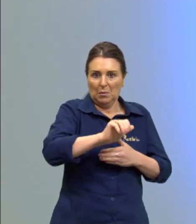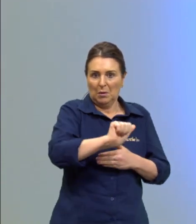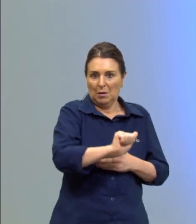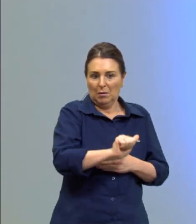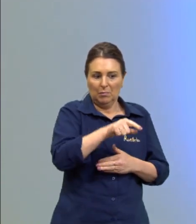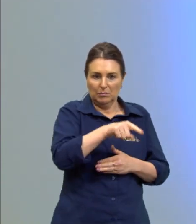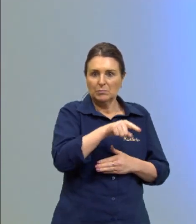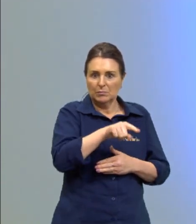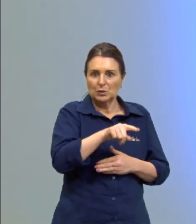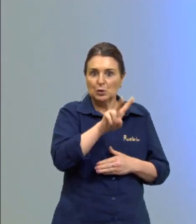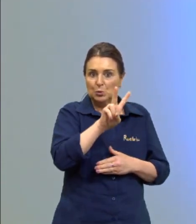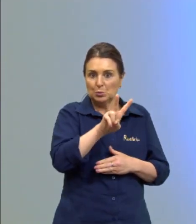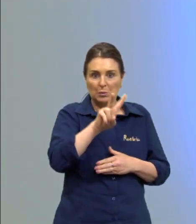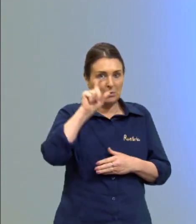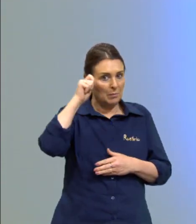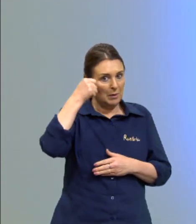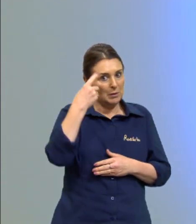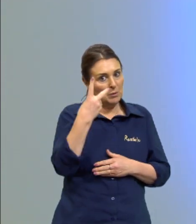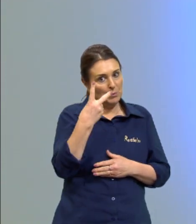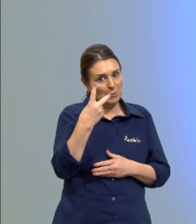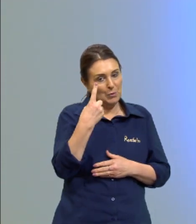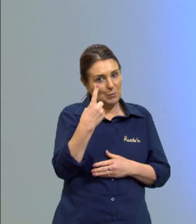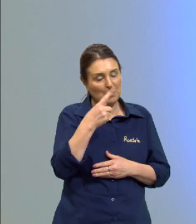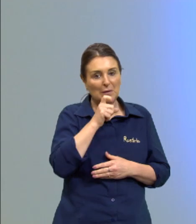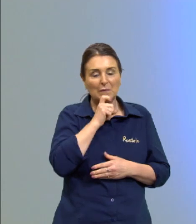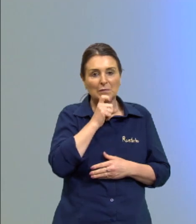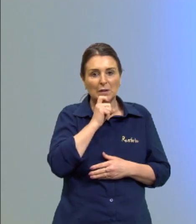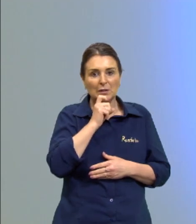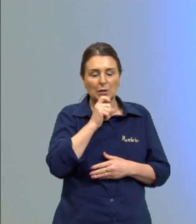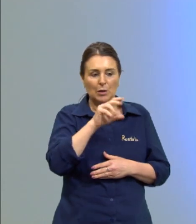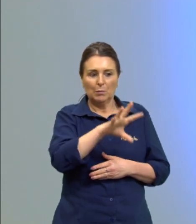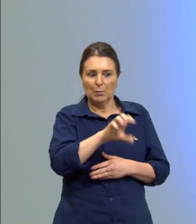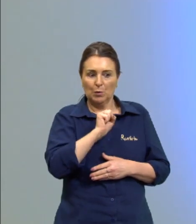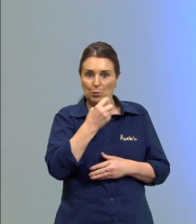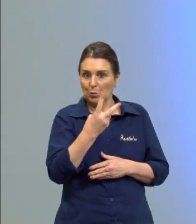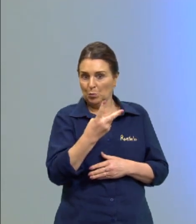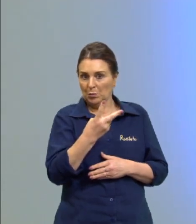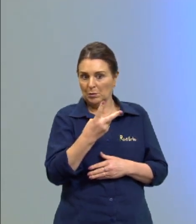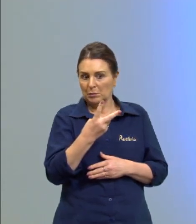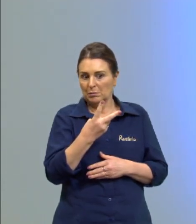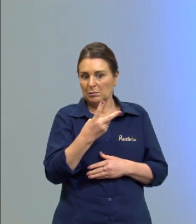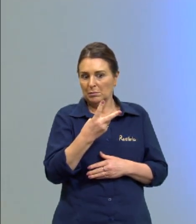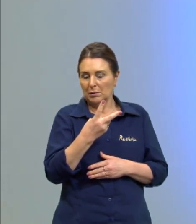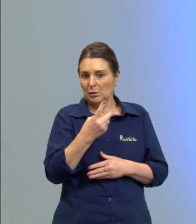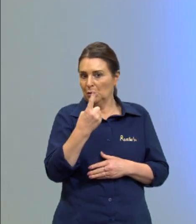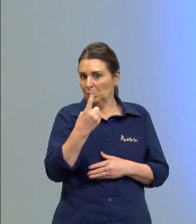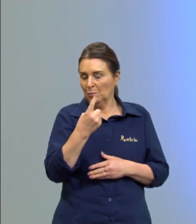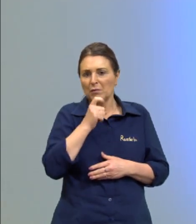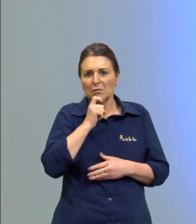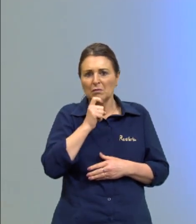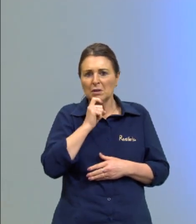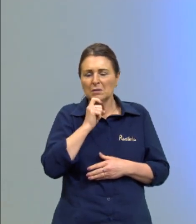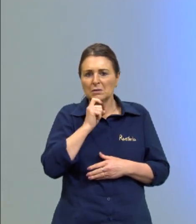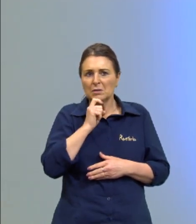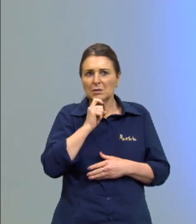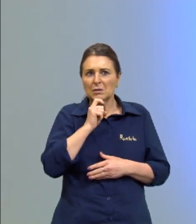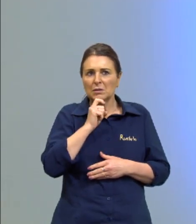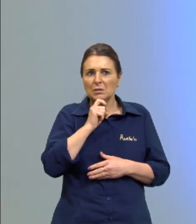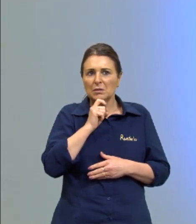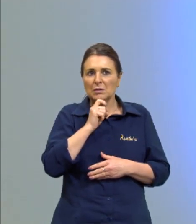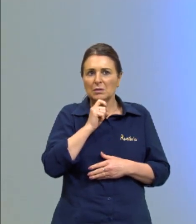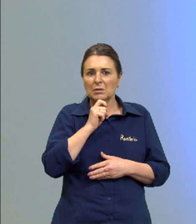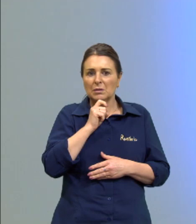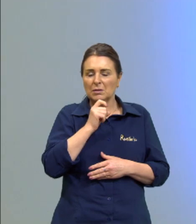eu tenho duas pretas e uma verde então se eu retiro duas pretas e uma verde eu tenho aqui a retirada de